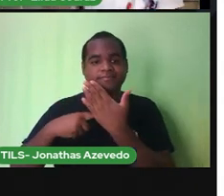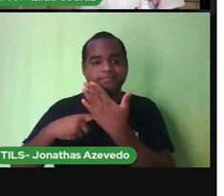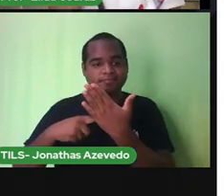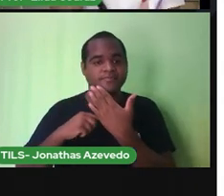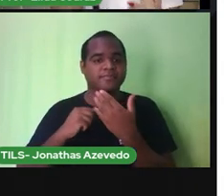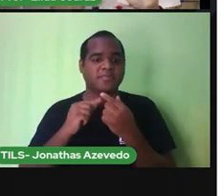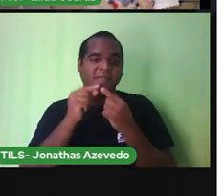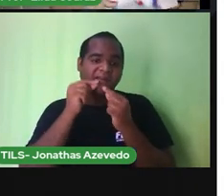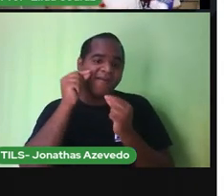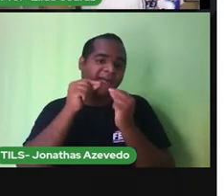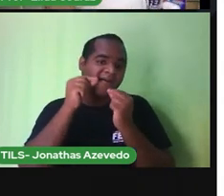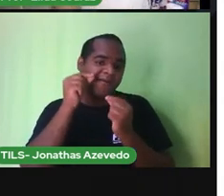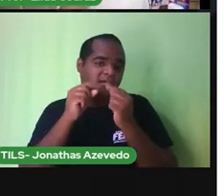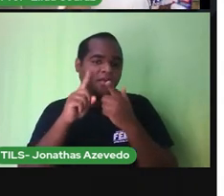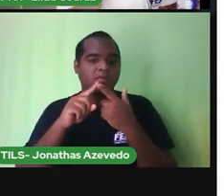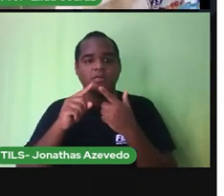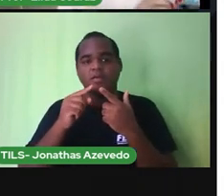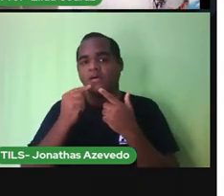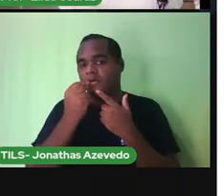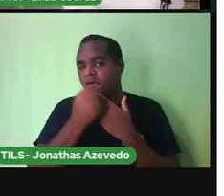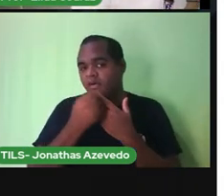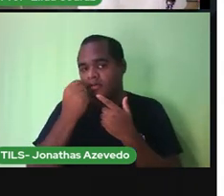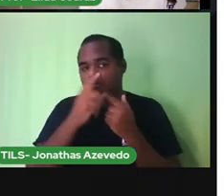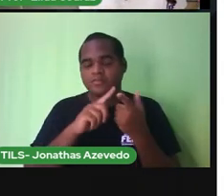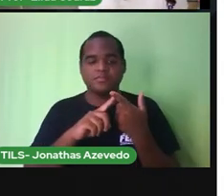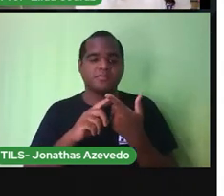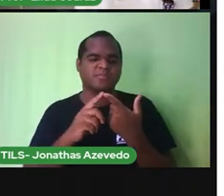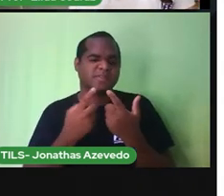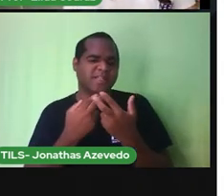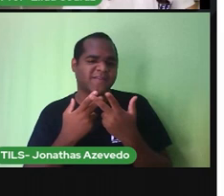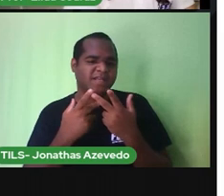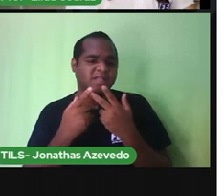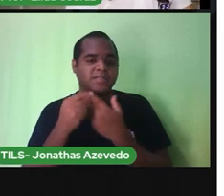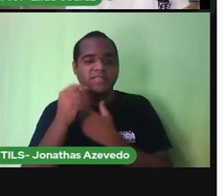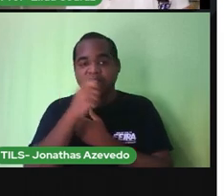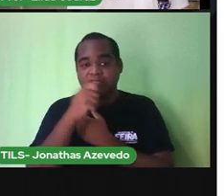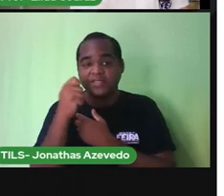fio dental, creme dental, escova de dente,